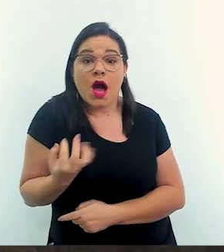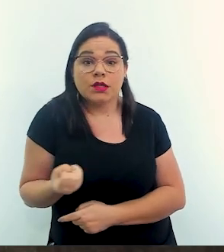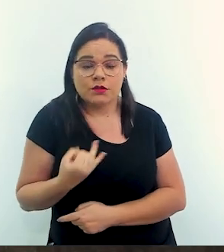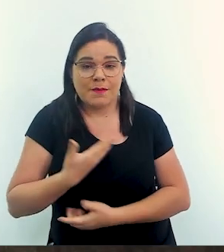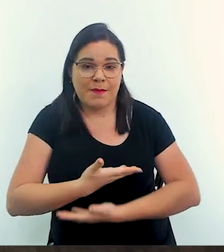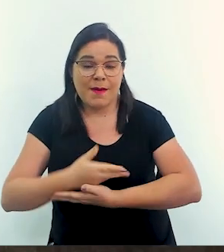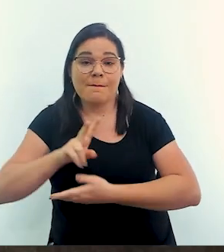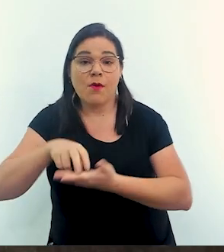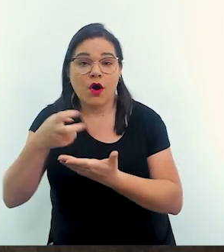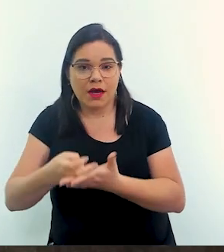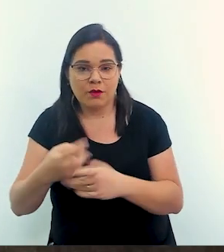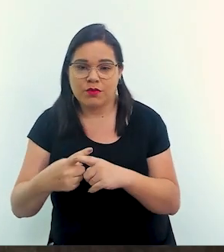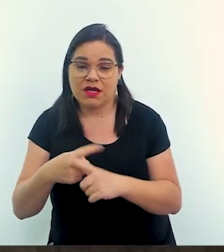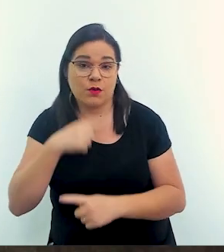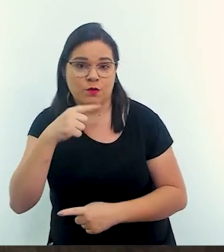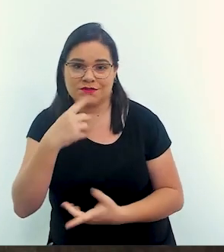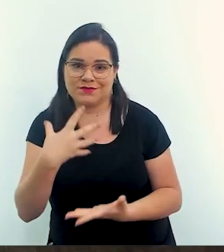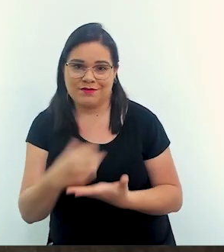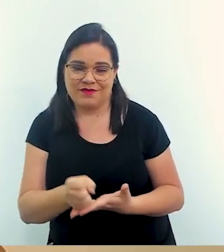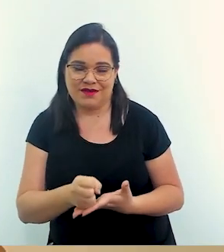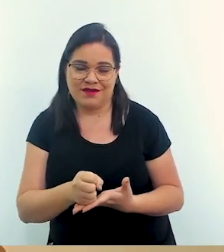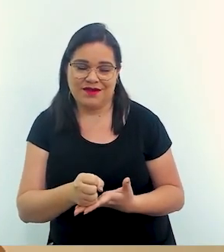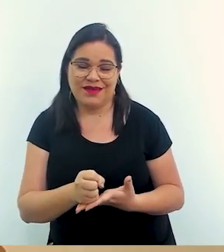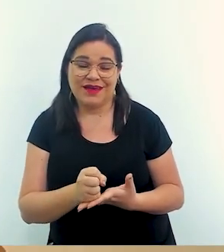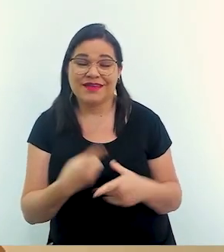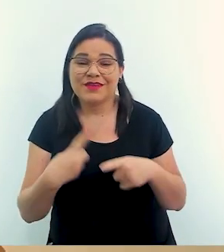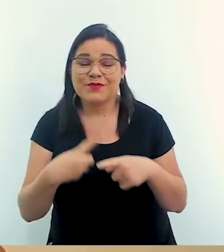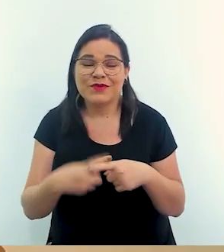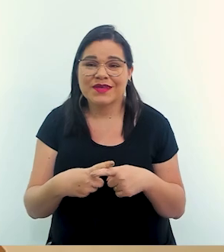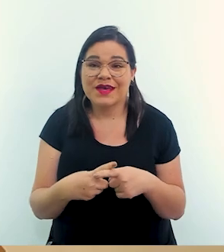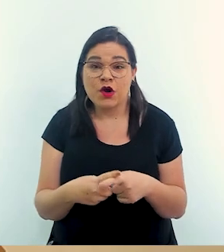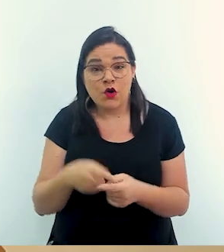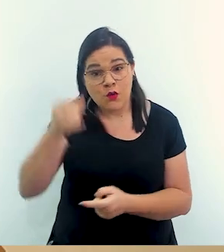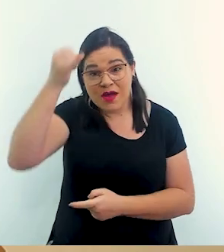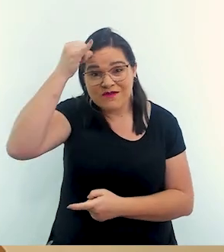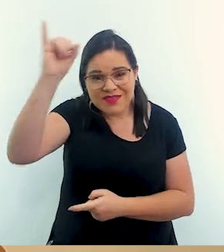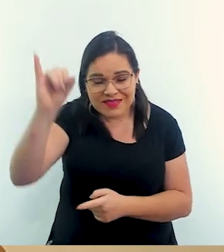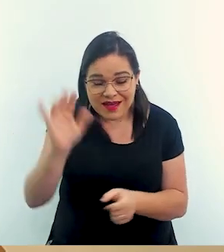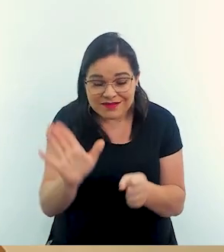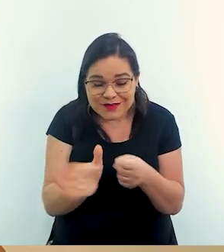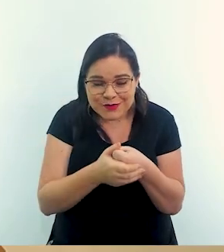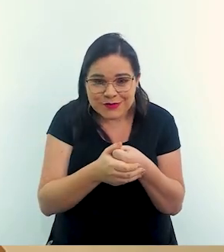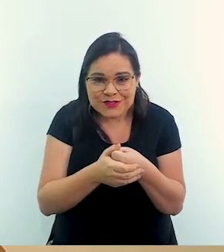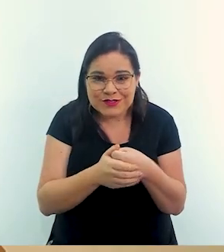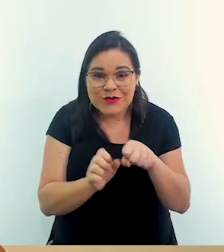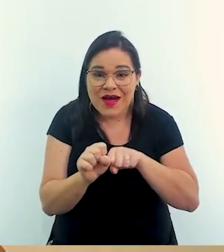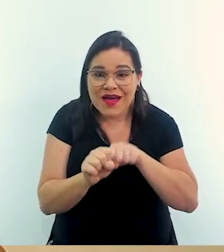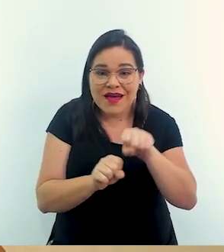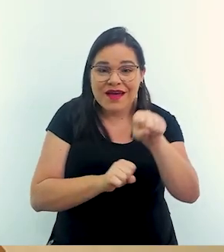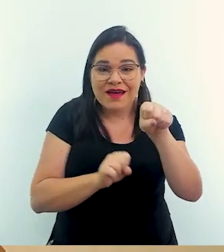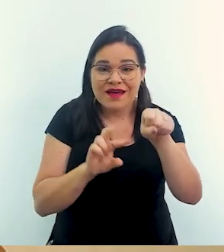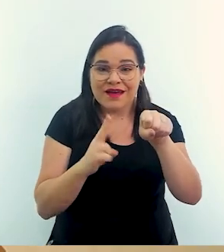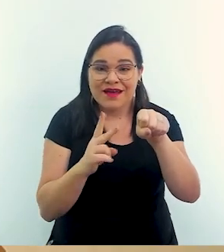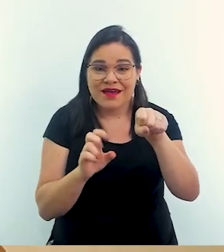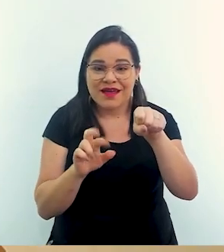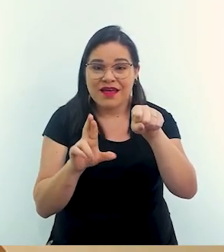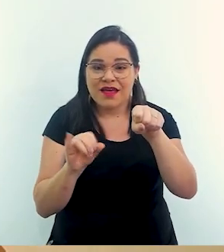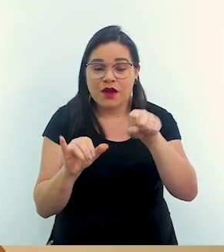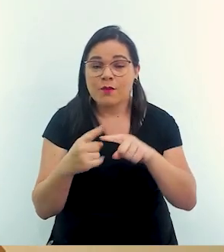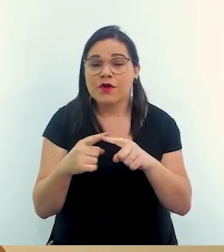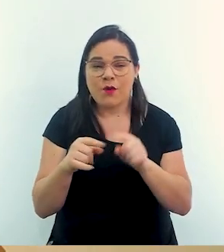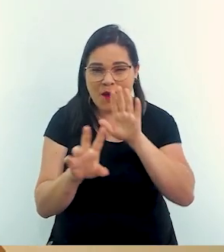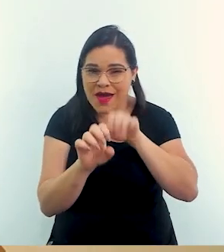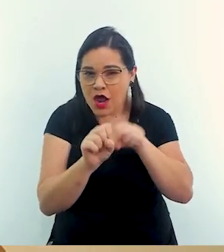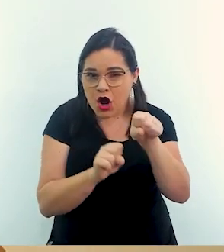precisa de entender que a prevenção, muitas vezes, é aquele herói oculto. É o verdadeiro sentido da palavra heroísmo, que o heroísmo, ele não